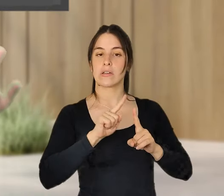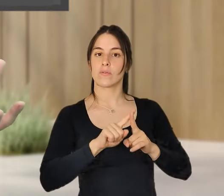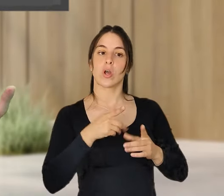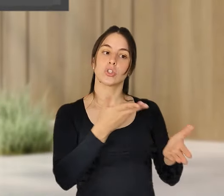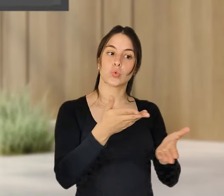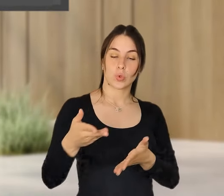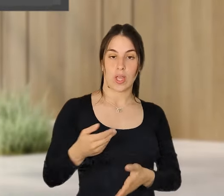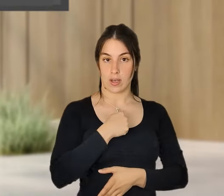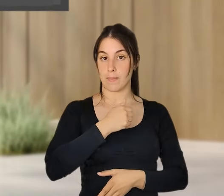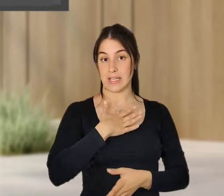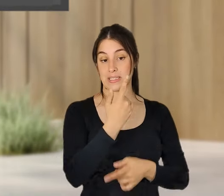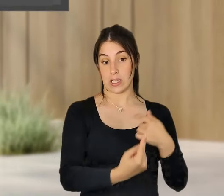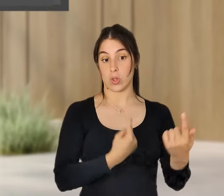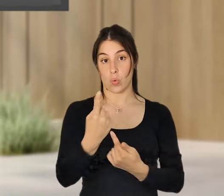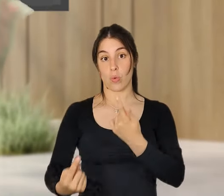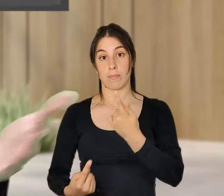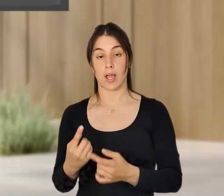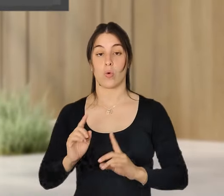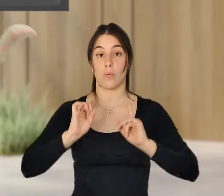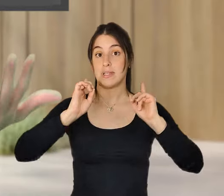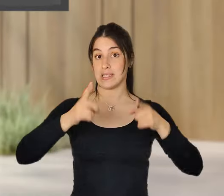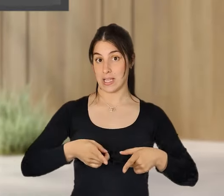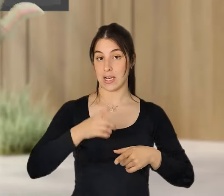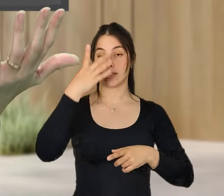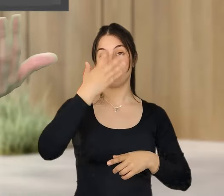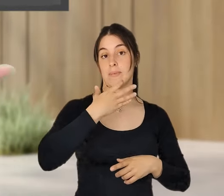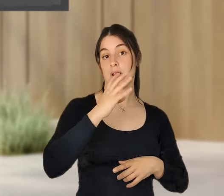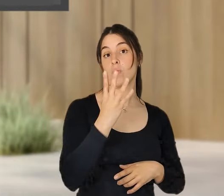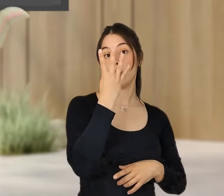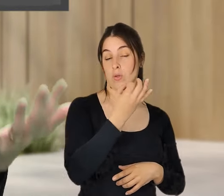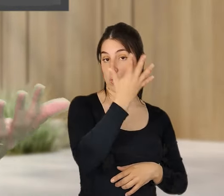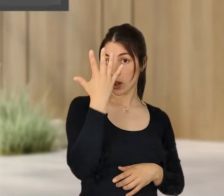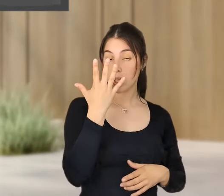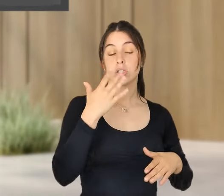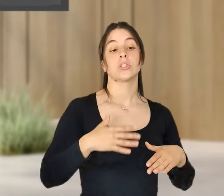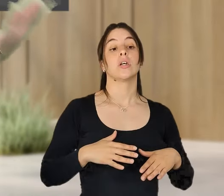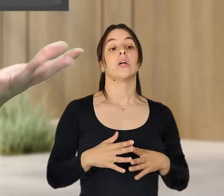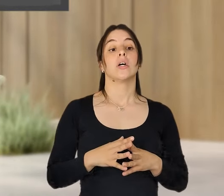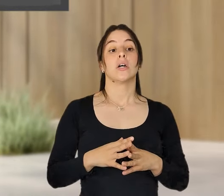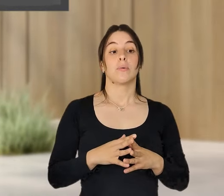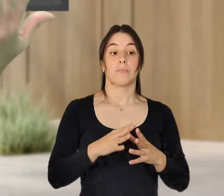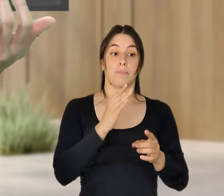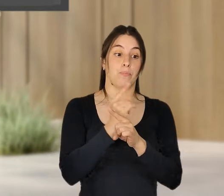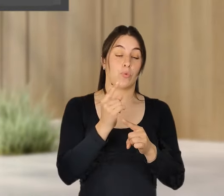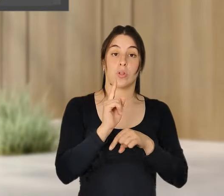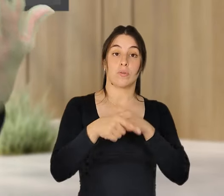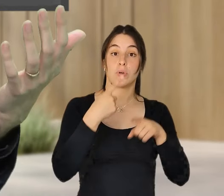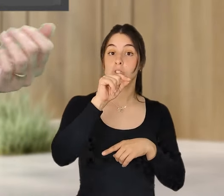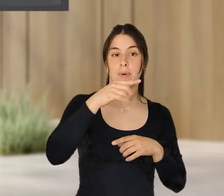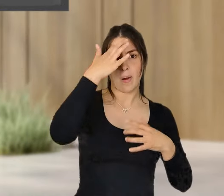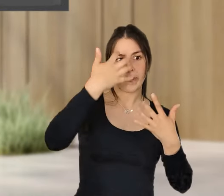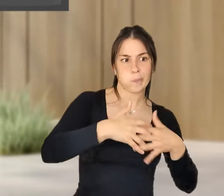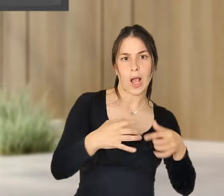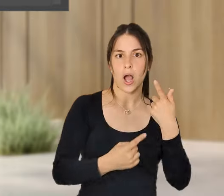se preparassem. e claro que podem fazer isso através de consultoras, portanto há